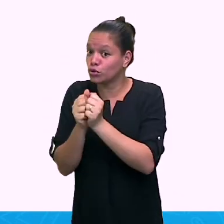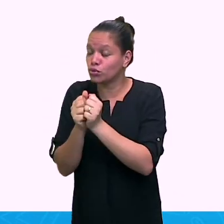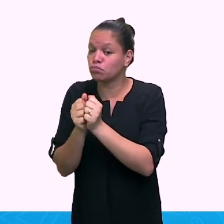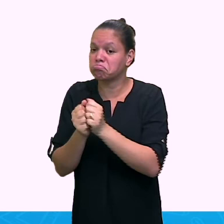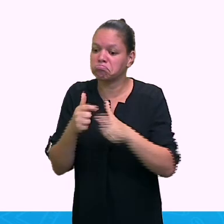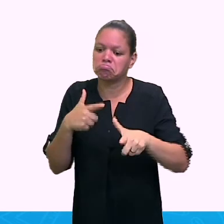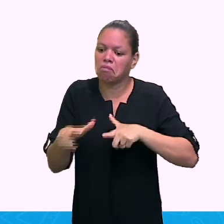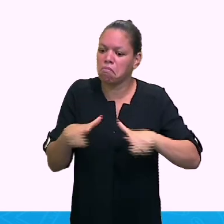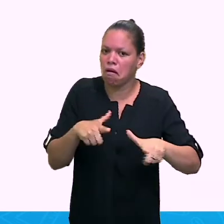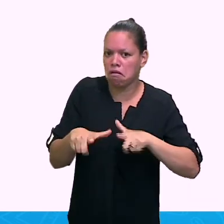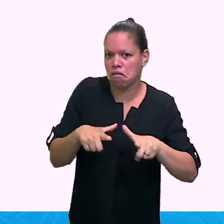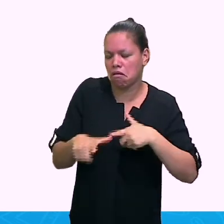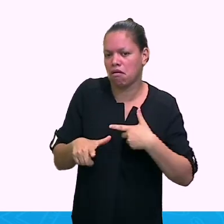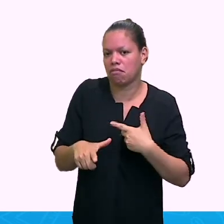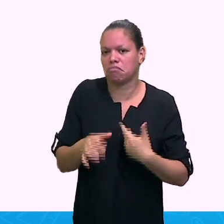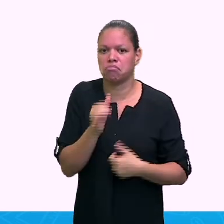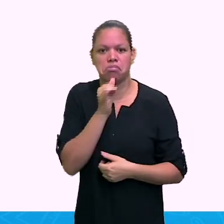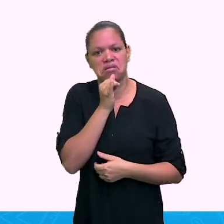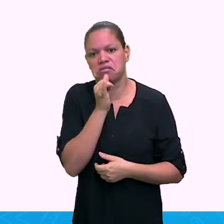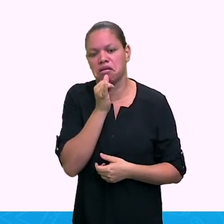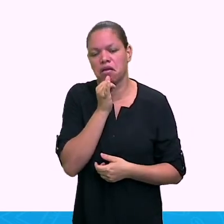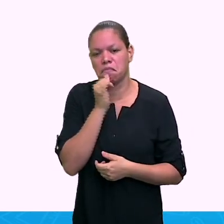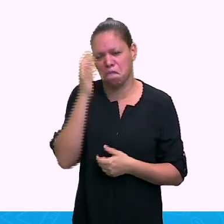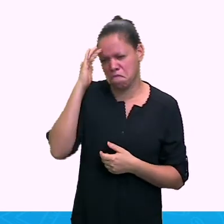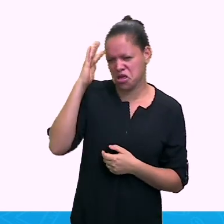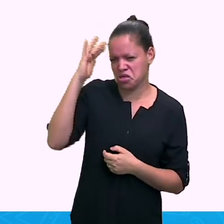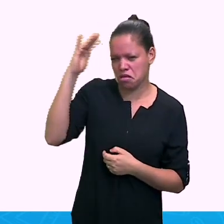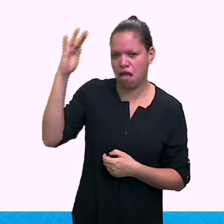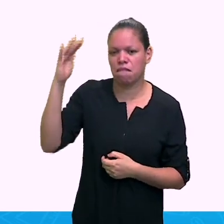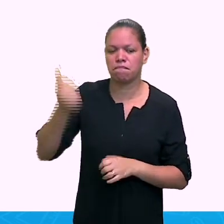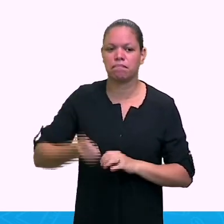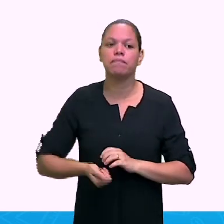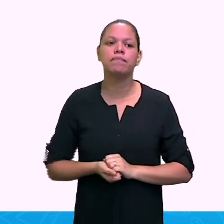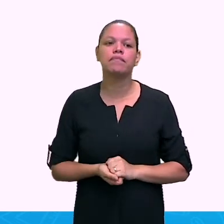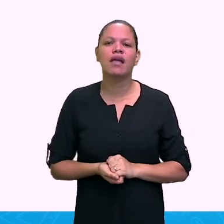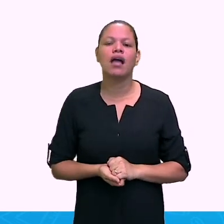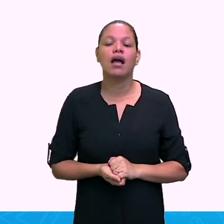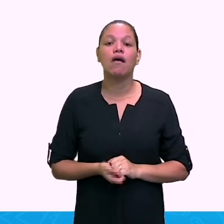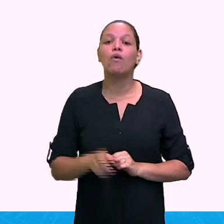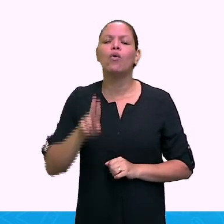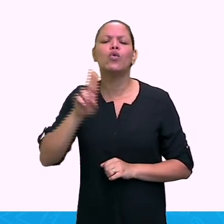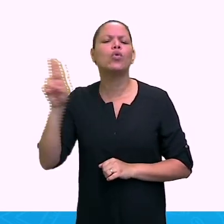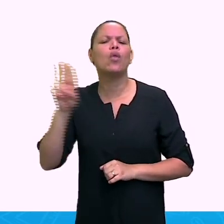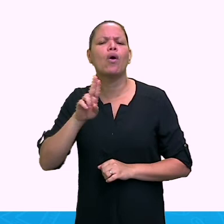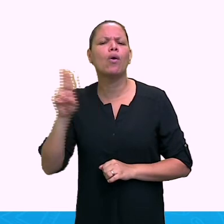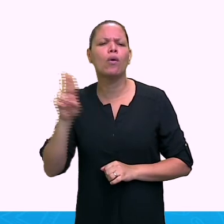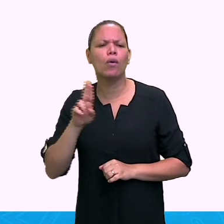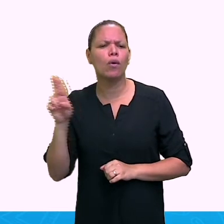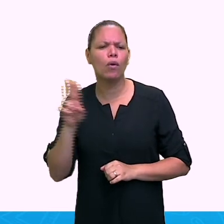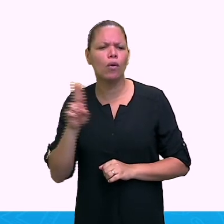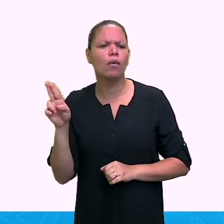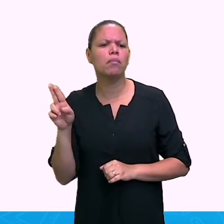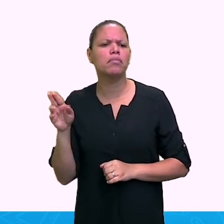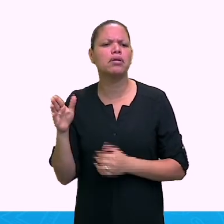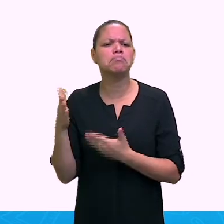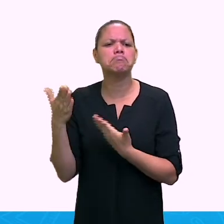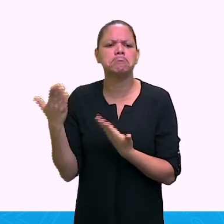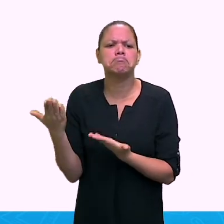empresa. Então, eles vão colocar... My name is... Ó, group. Quando tem um group,